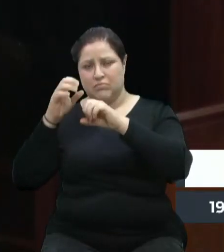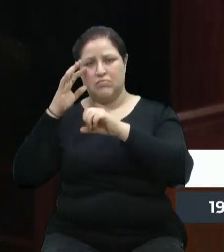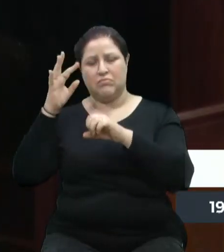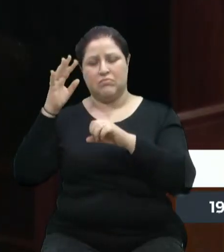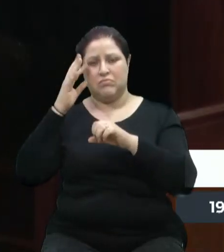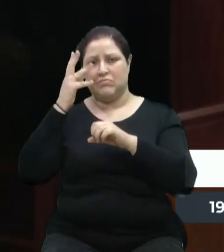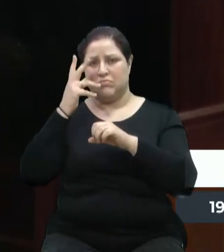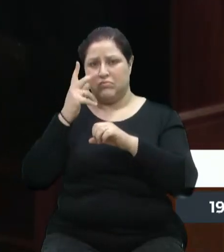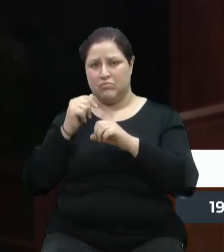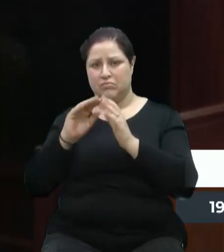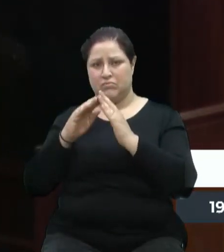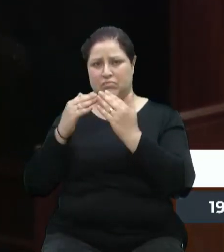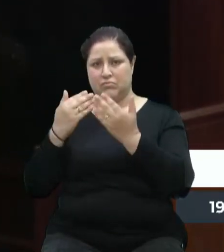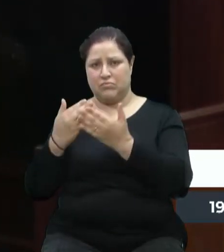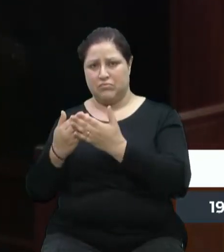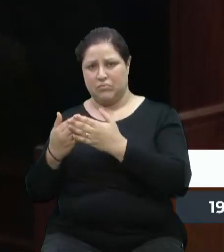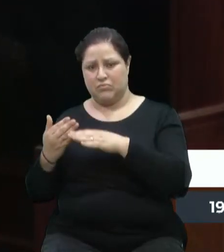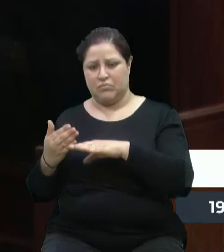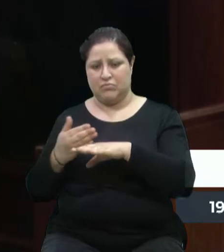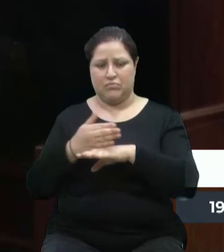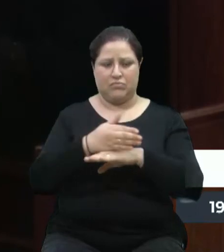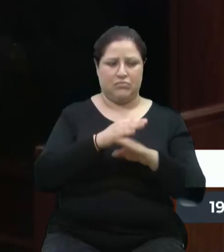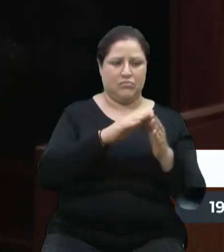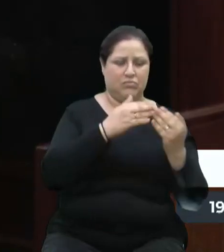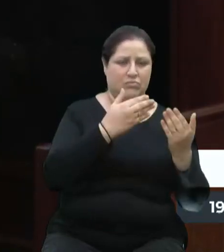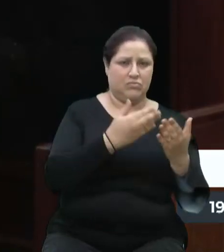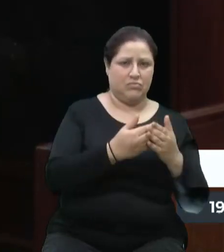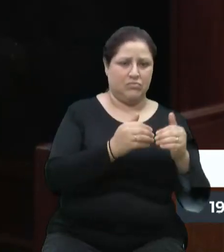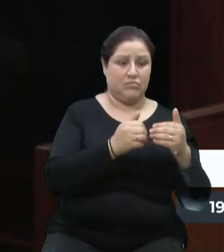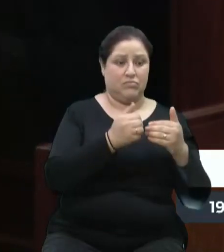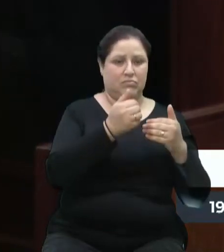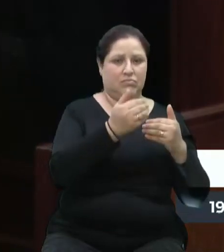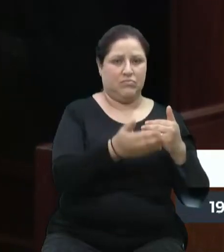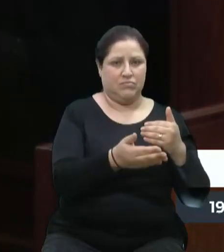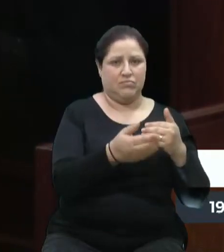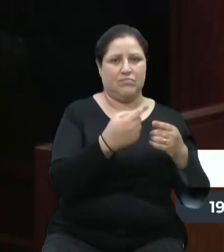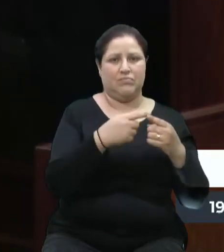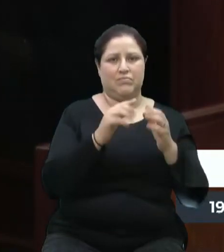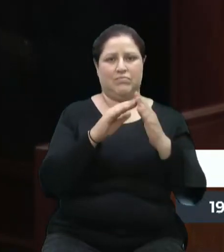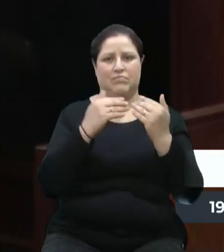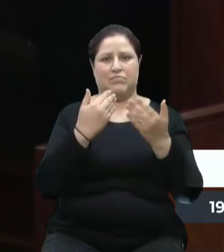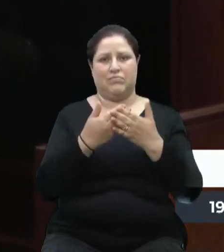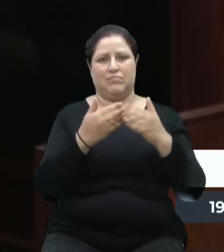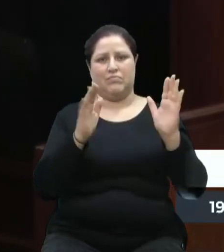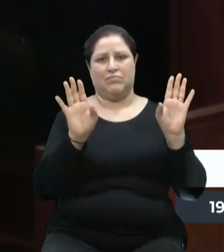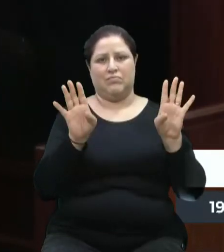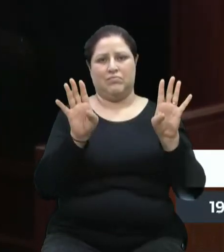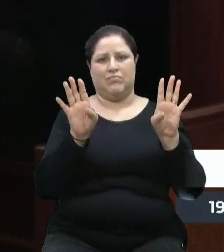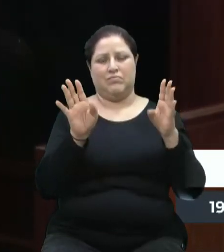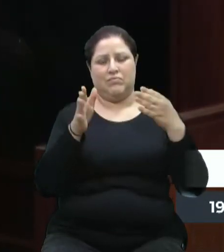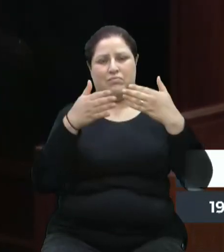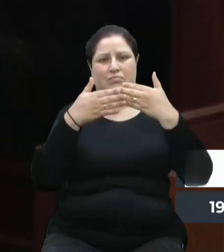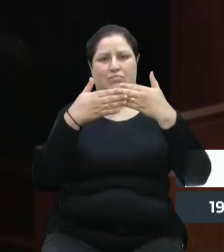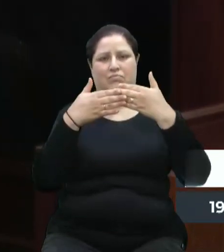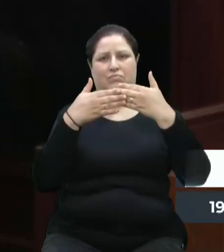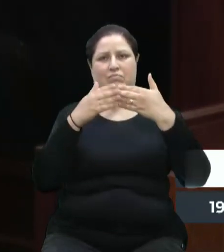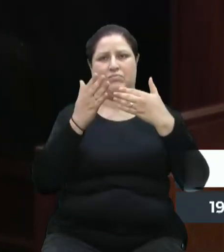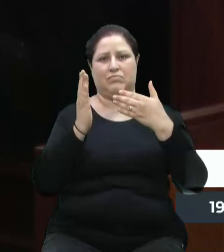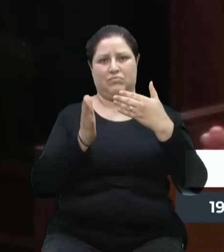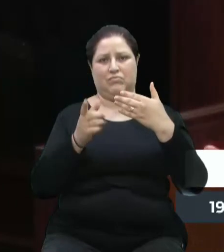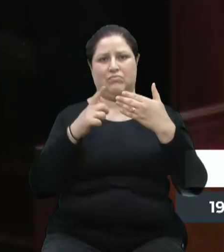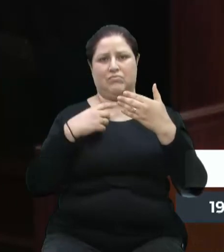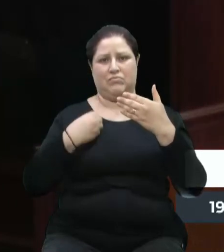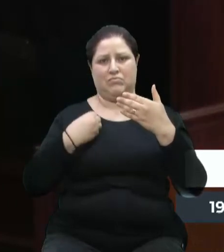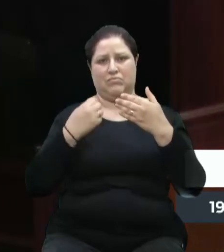lado de fora, porque, só para concluir, senhor presidente, porque os portões das escolas já estão com os veículos lá dentro, mas o